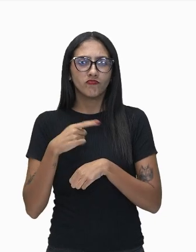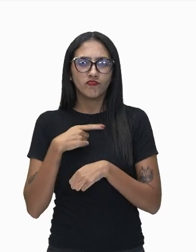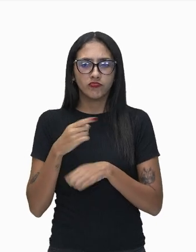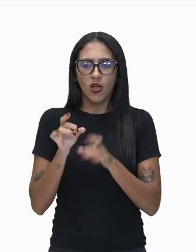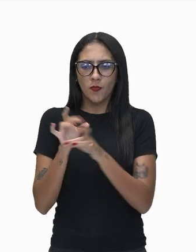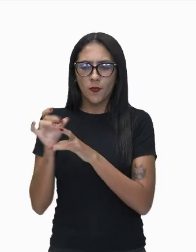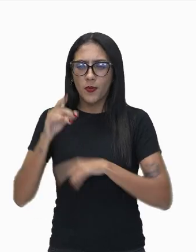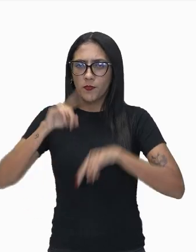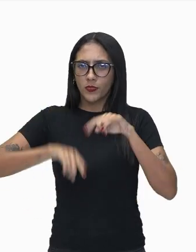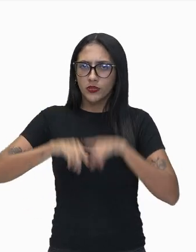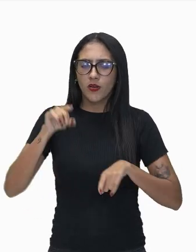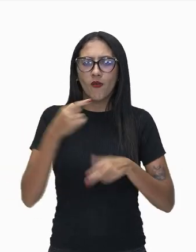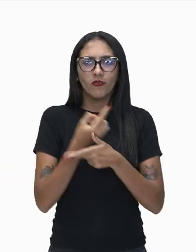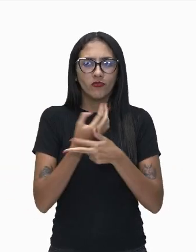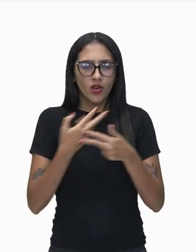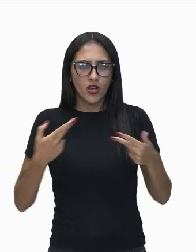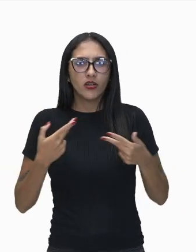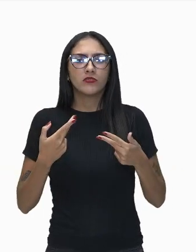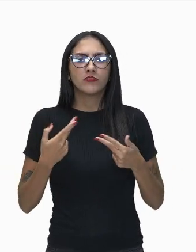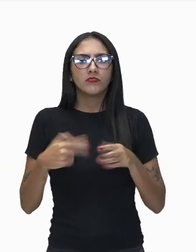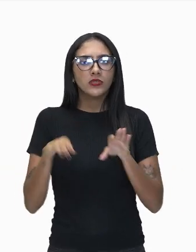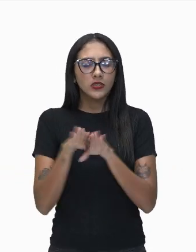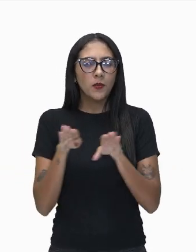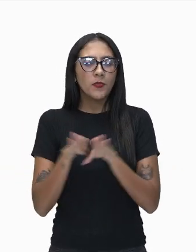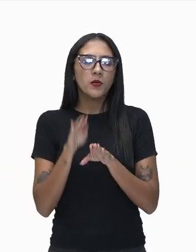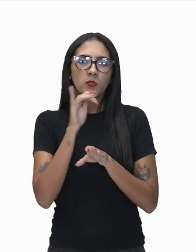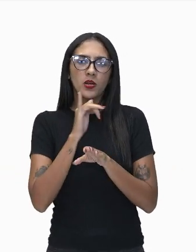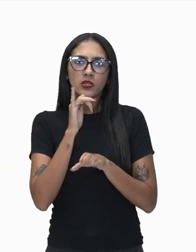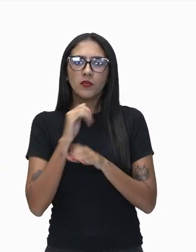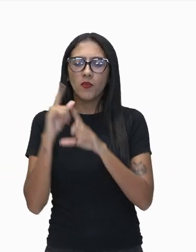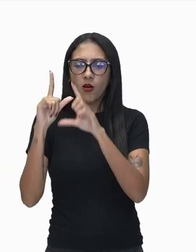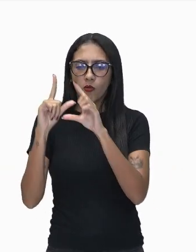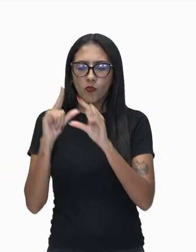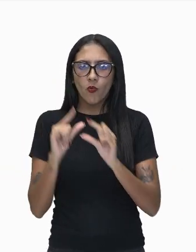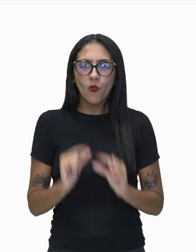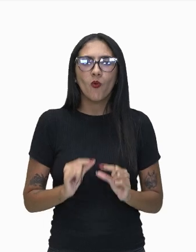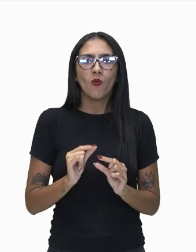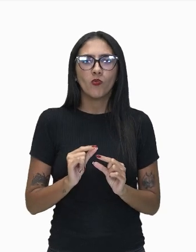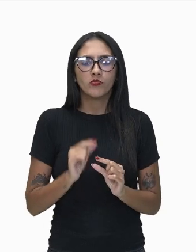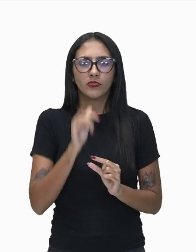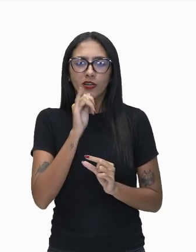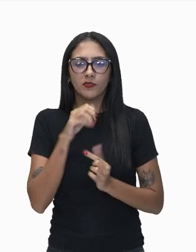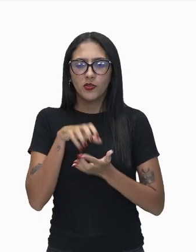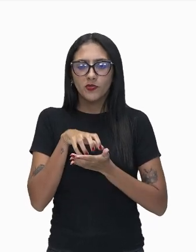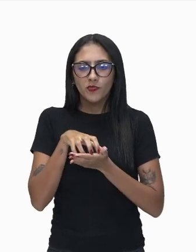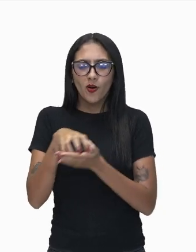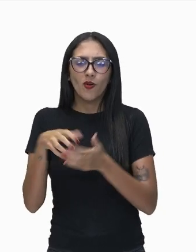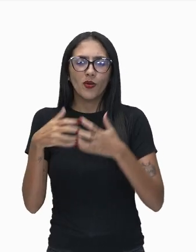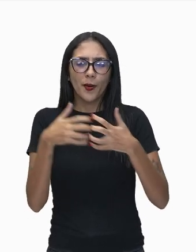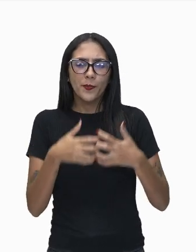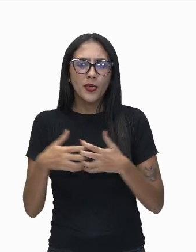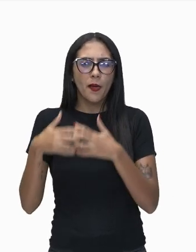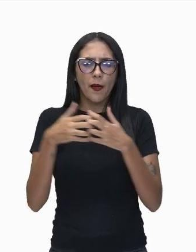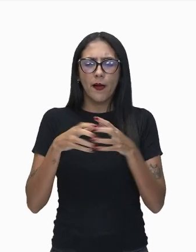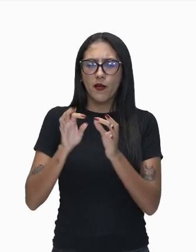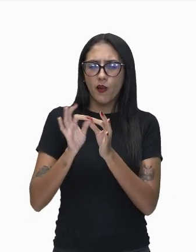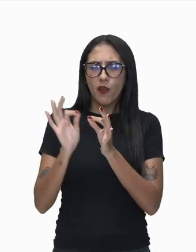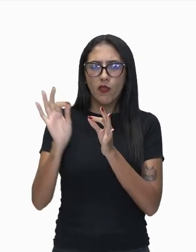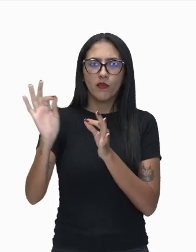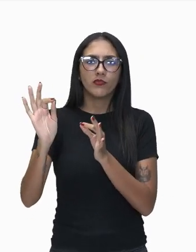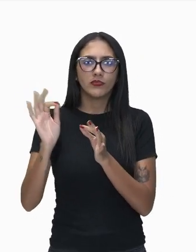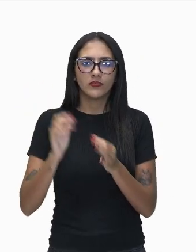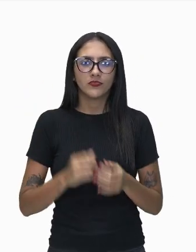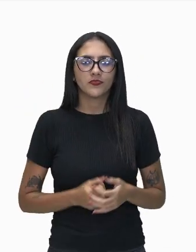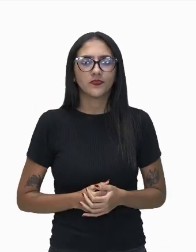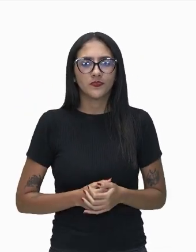do que eles fabricam e também reduzir os custos de transporte daqueles produtos finais. Então, não